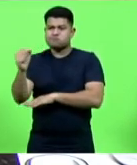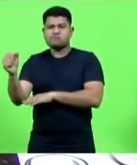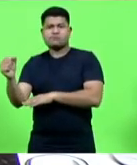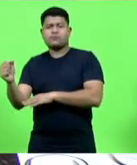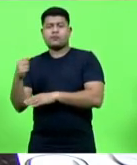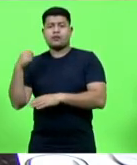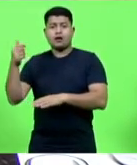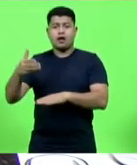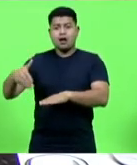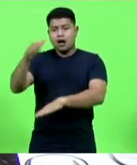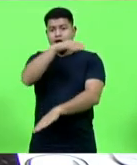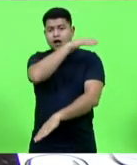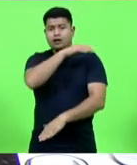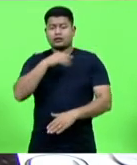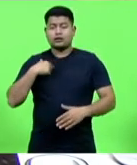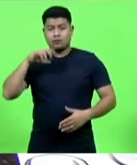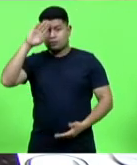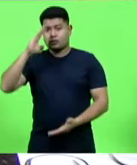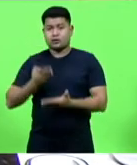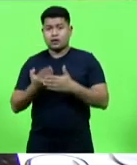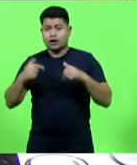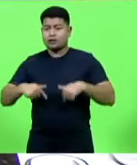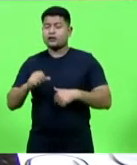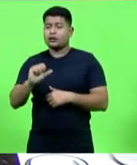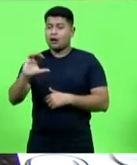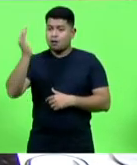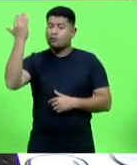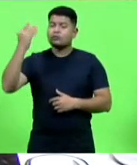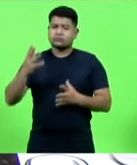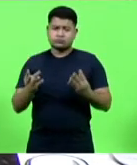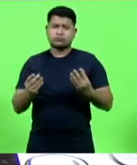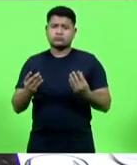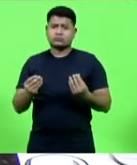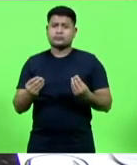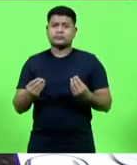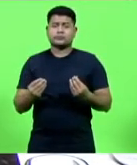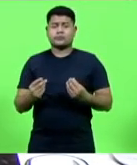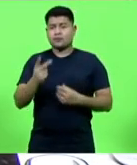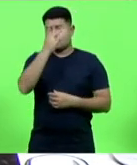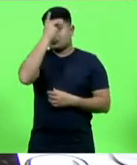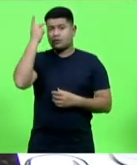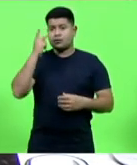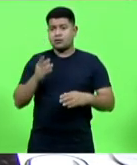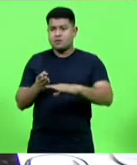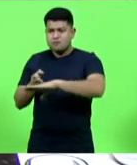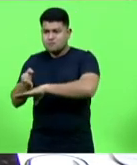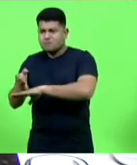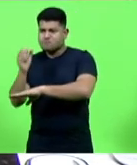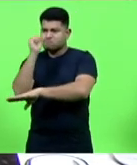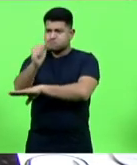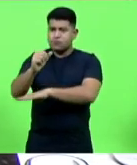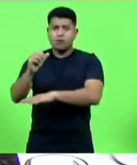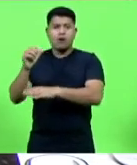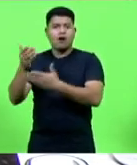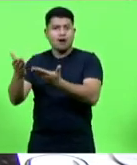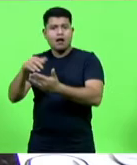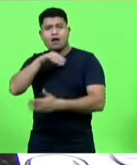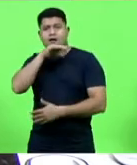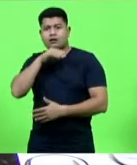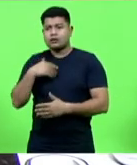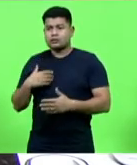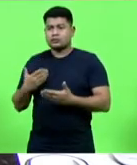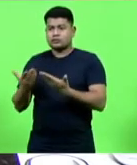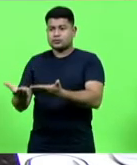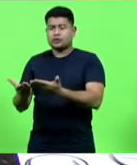serrana, e eu acredito que em Santa Catarina acontece, acontece muito, de a pessoa ir lá matar um animal e deixar a carcaça,